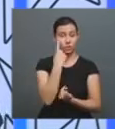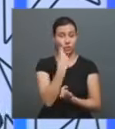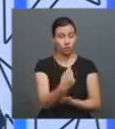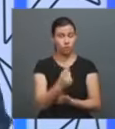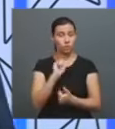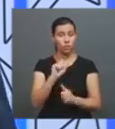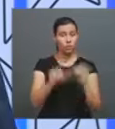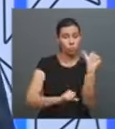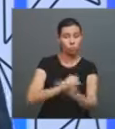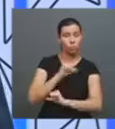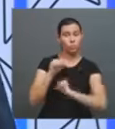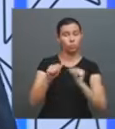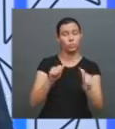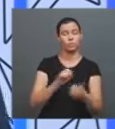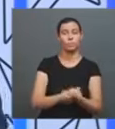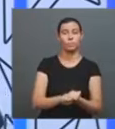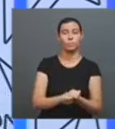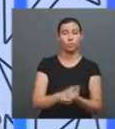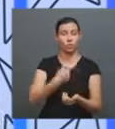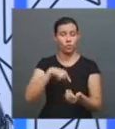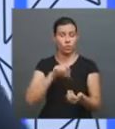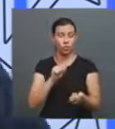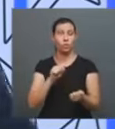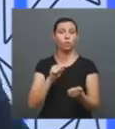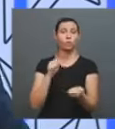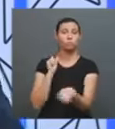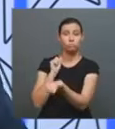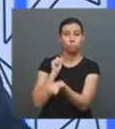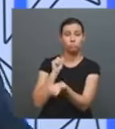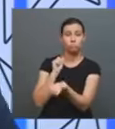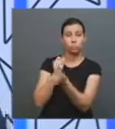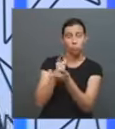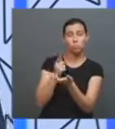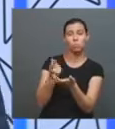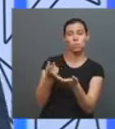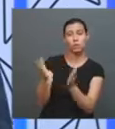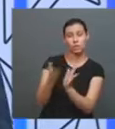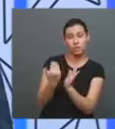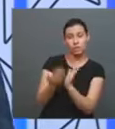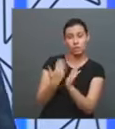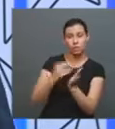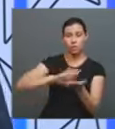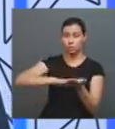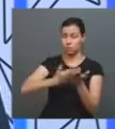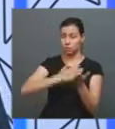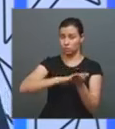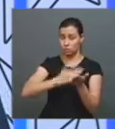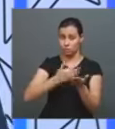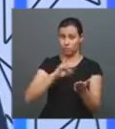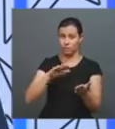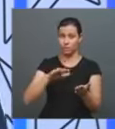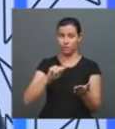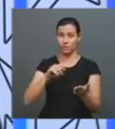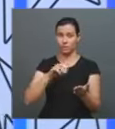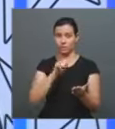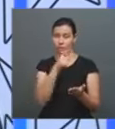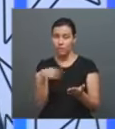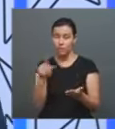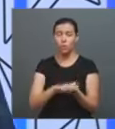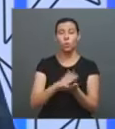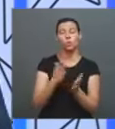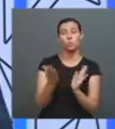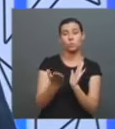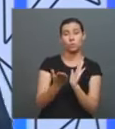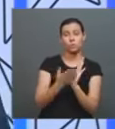virada. A gente tem um alto consumo de enlatados, livros que são traduzidos de ficção, livros que são traduzidos de história,